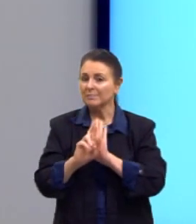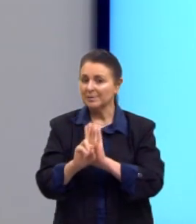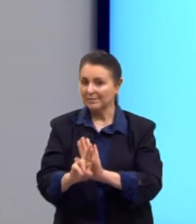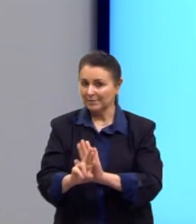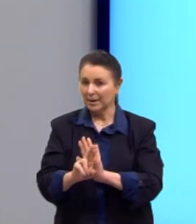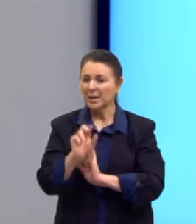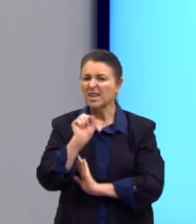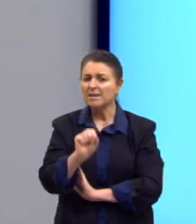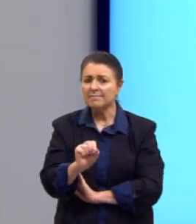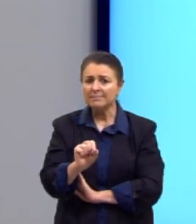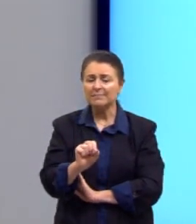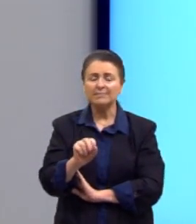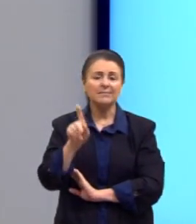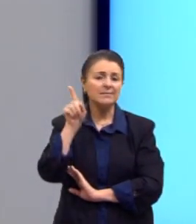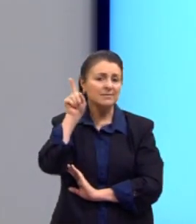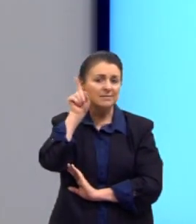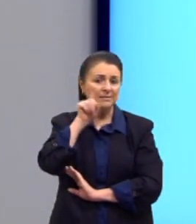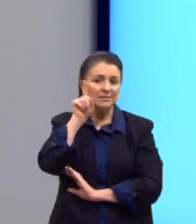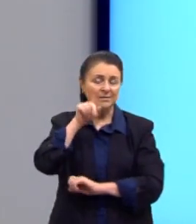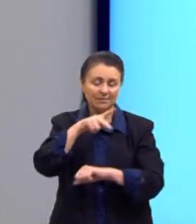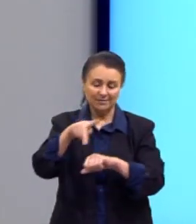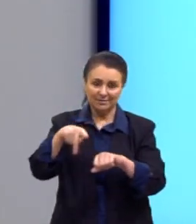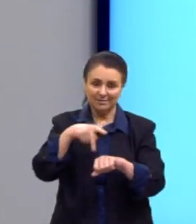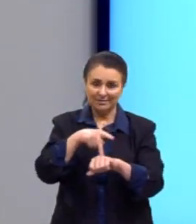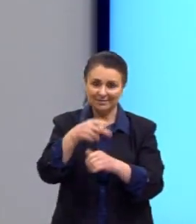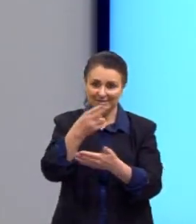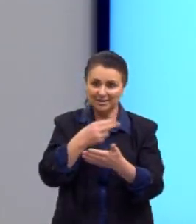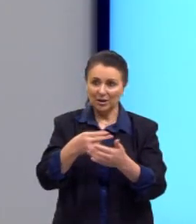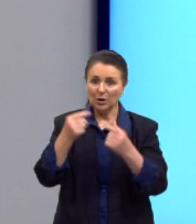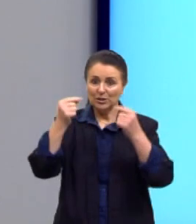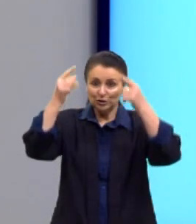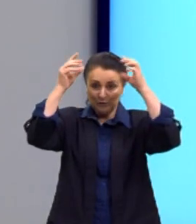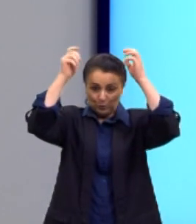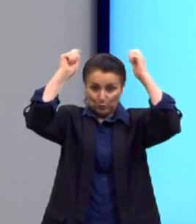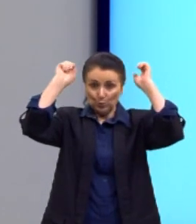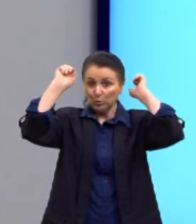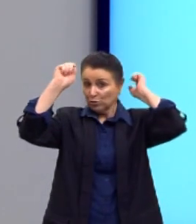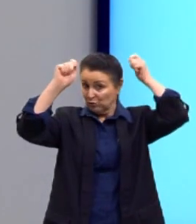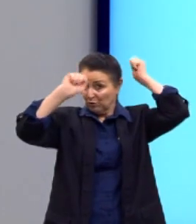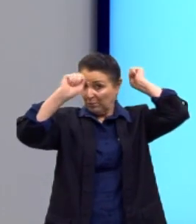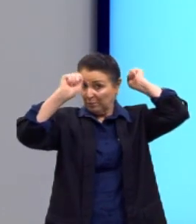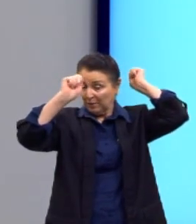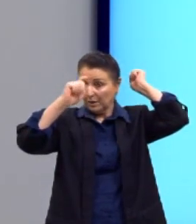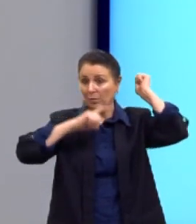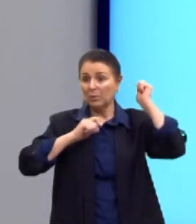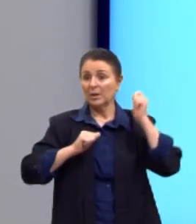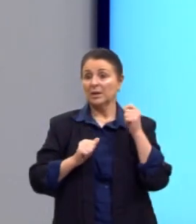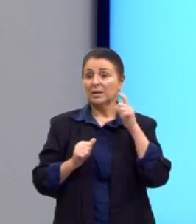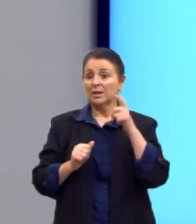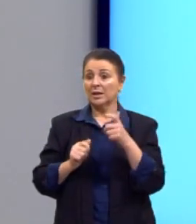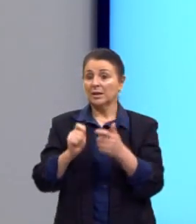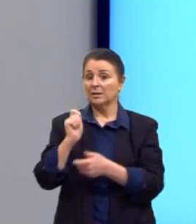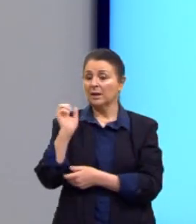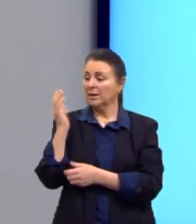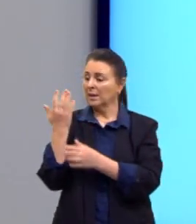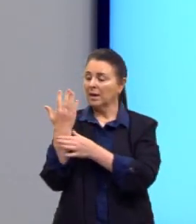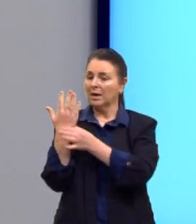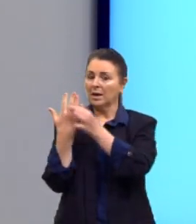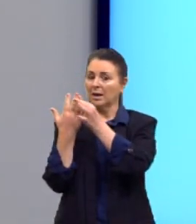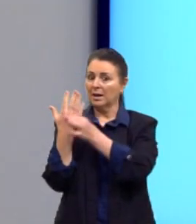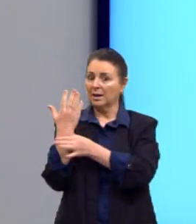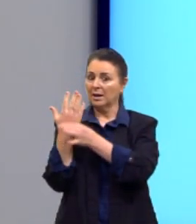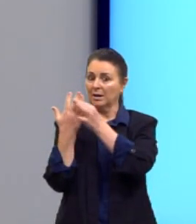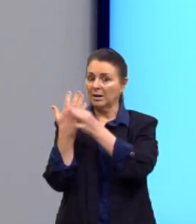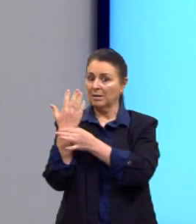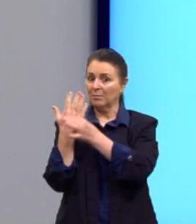Estados Unidos nos desenhos. A gente vê pelo chapéu. E ele está com aquela mãozinha ali fazendo aquele gesto,